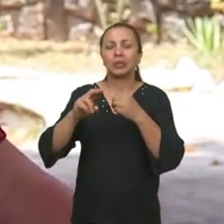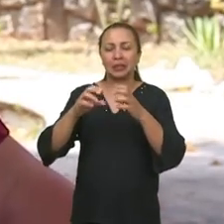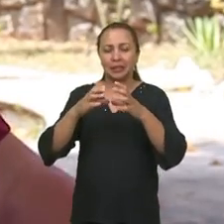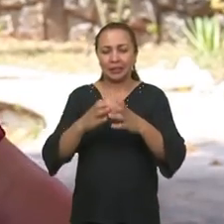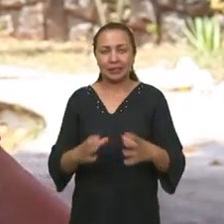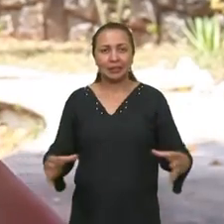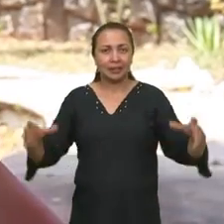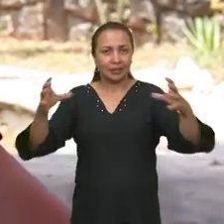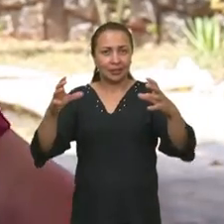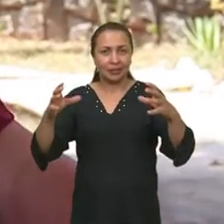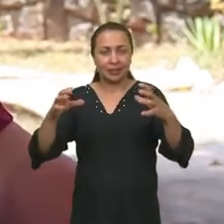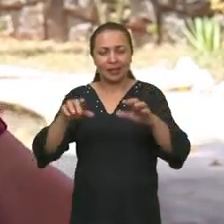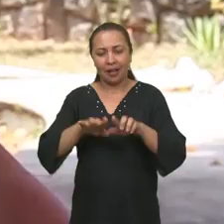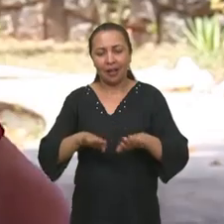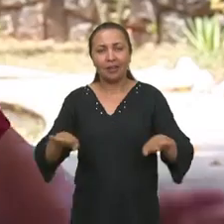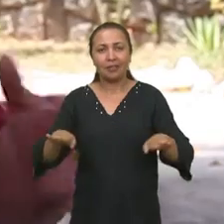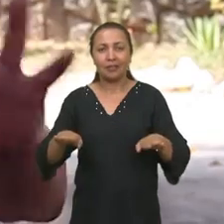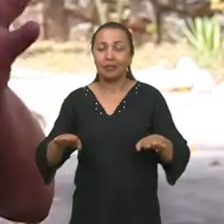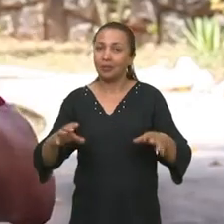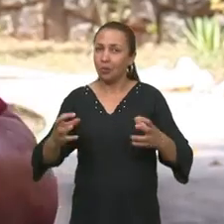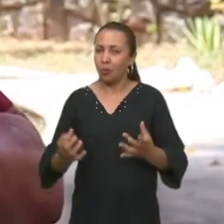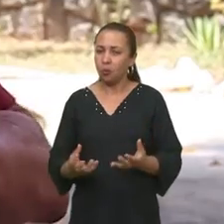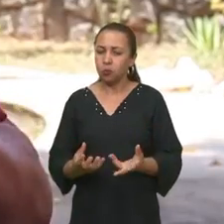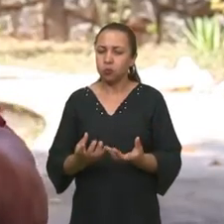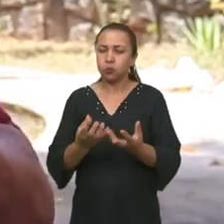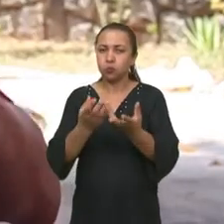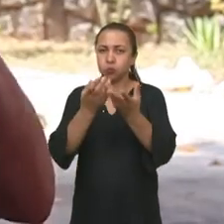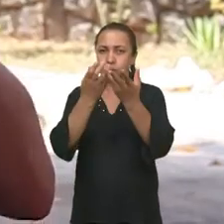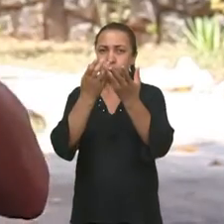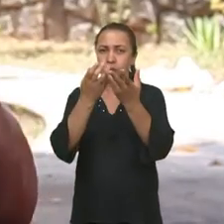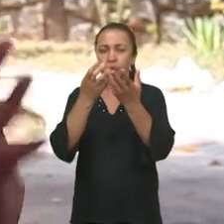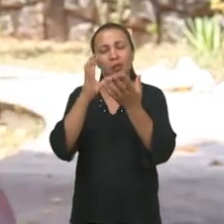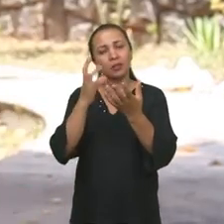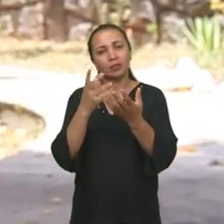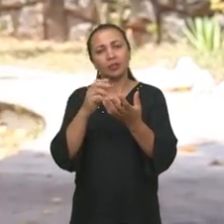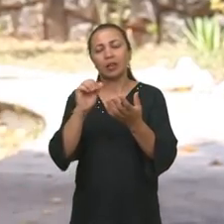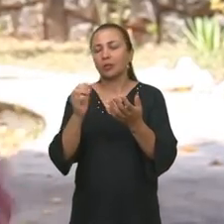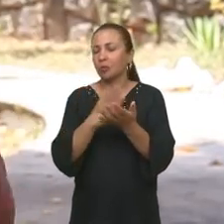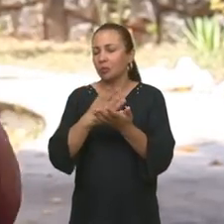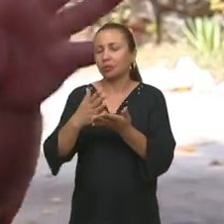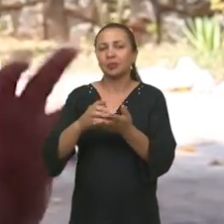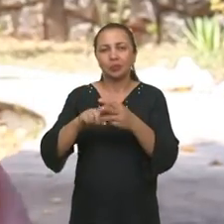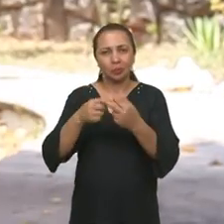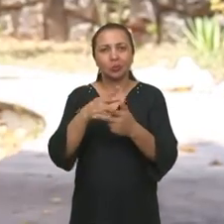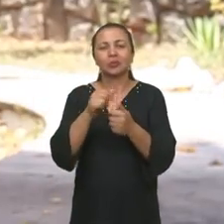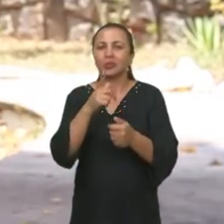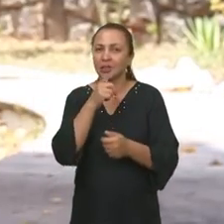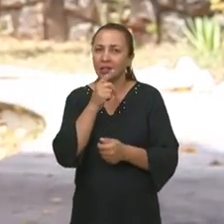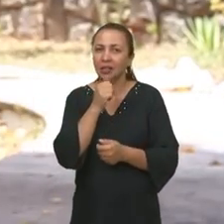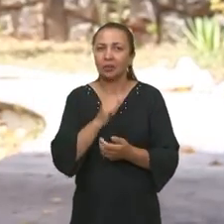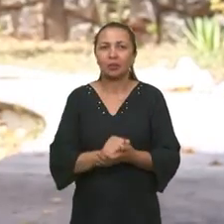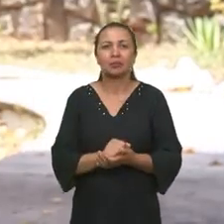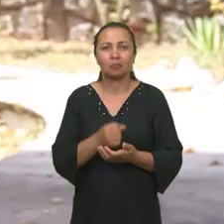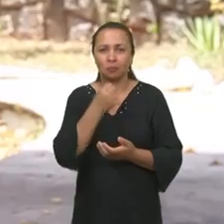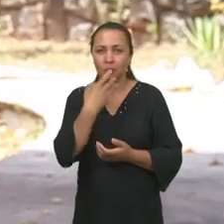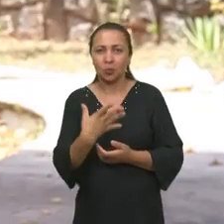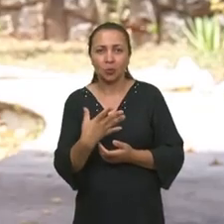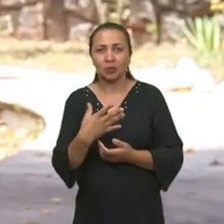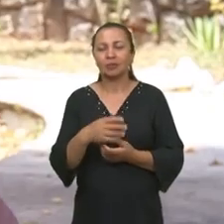é feito de lona de caminhão. E enche o sistema. E enche ele, vai evaporar e já começa a funcionar o sistema, já vai começar a produzir água